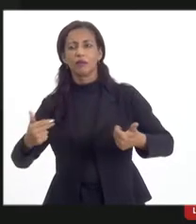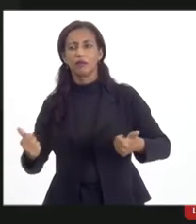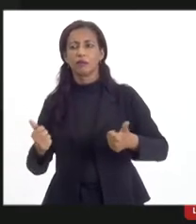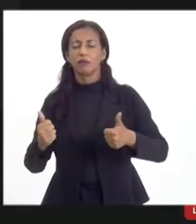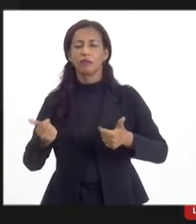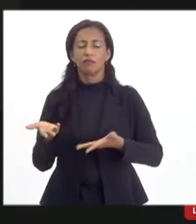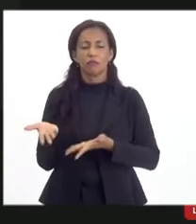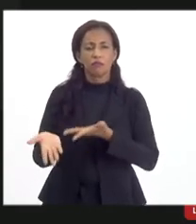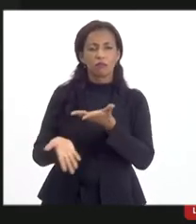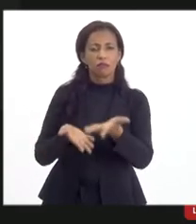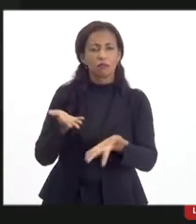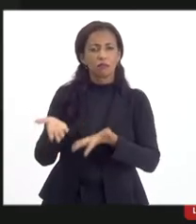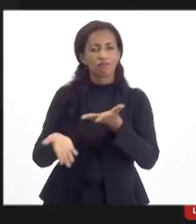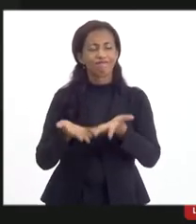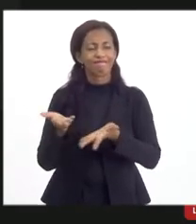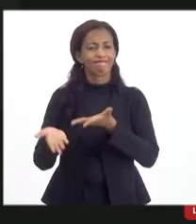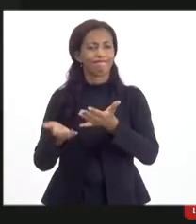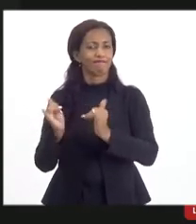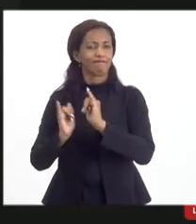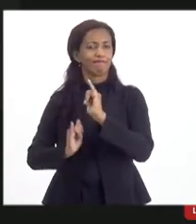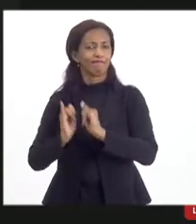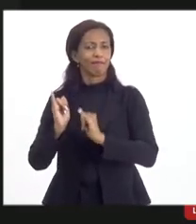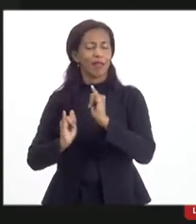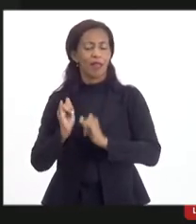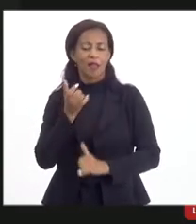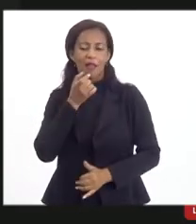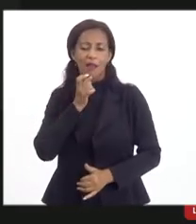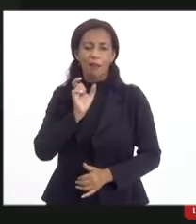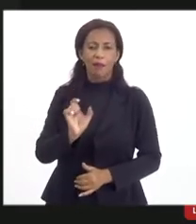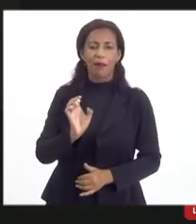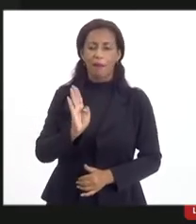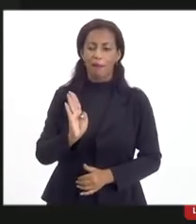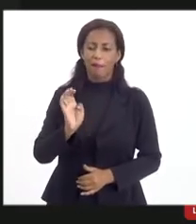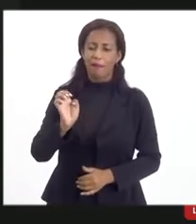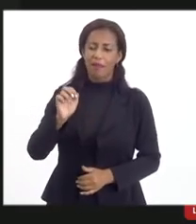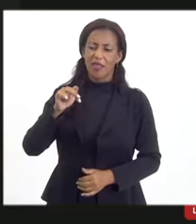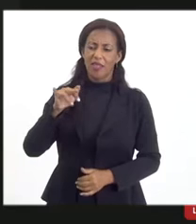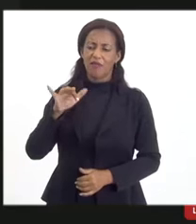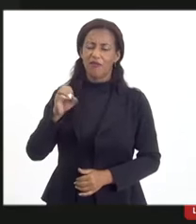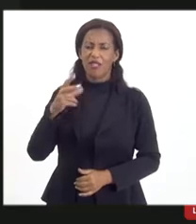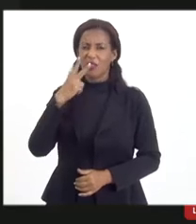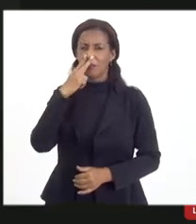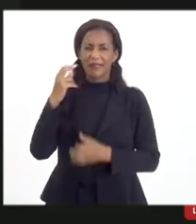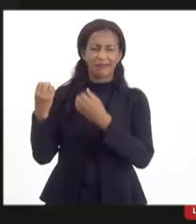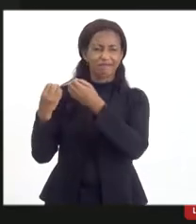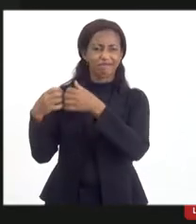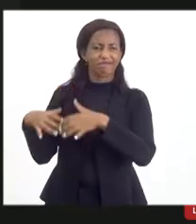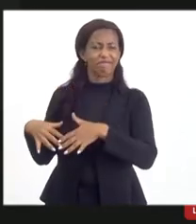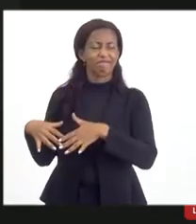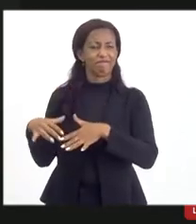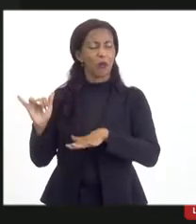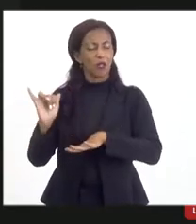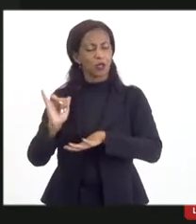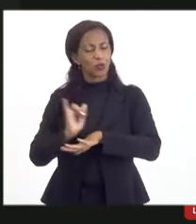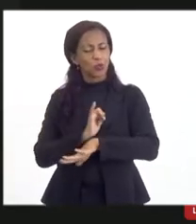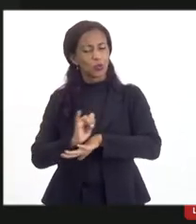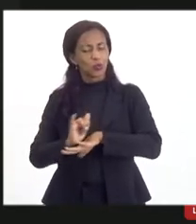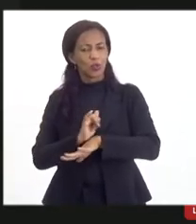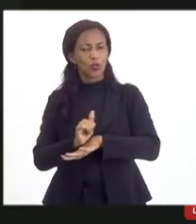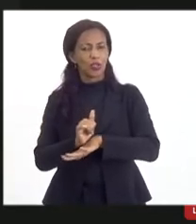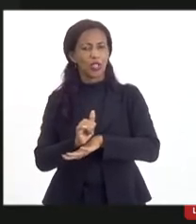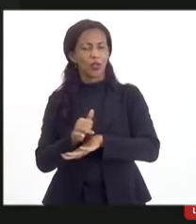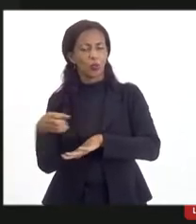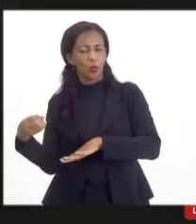tratar a indústria. A palavra benefício, como o Alberto falou, ficou muito desgastado. Então, eu acho que um plano de negócio a ser